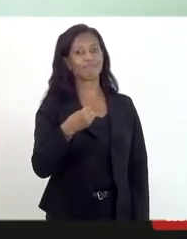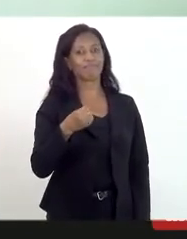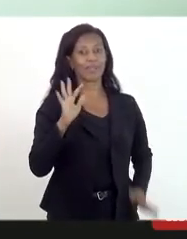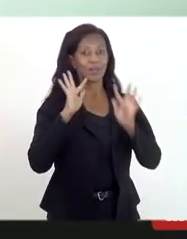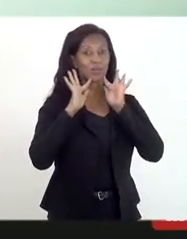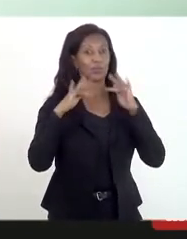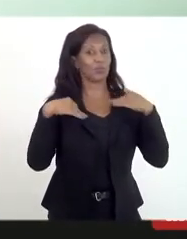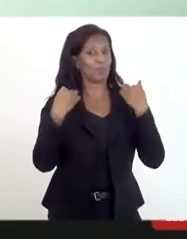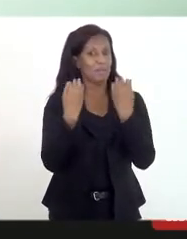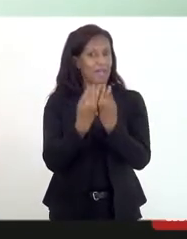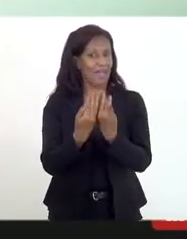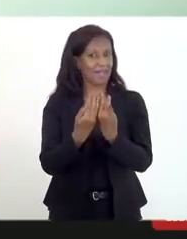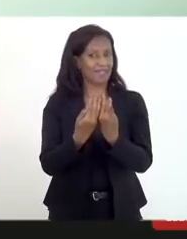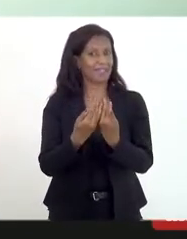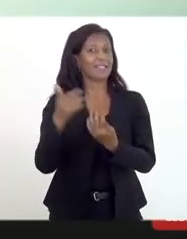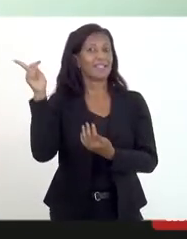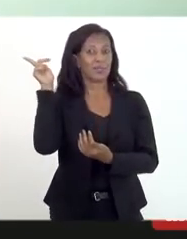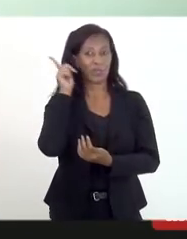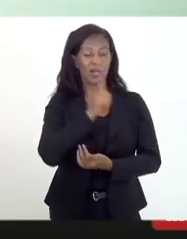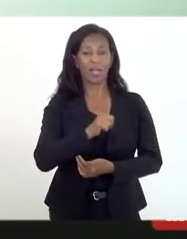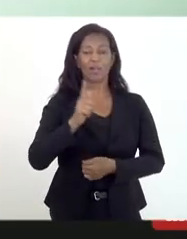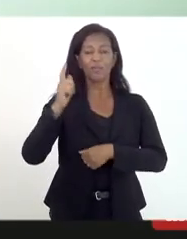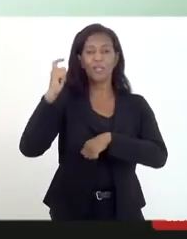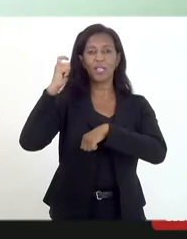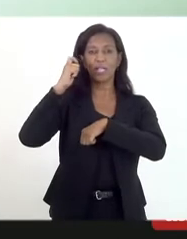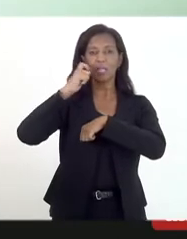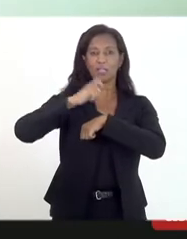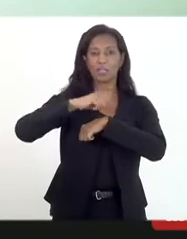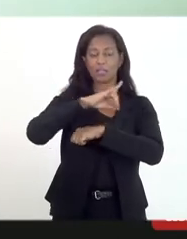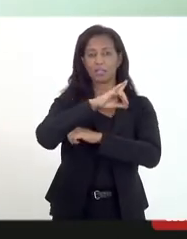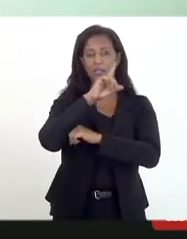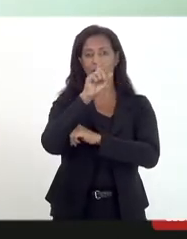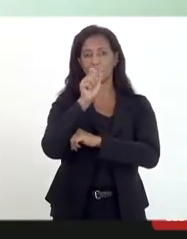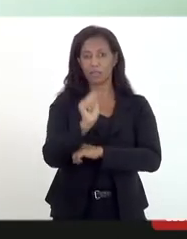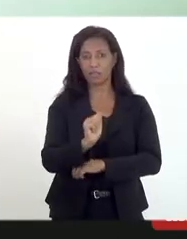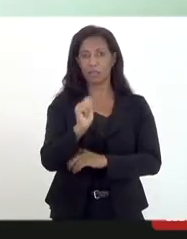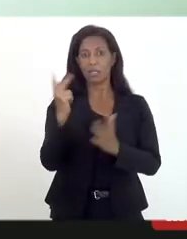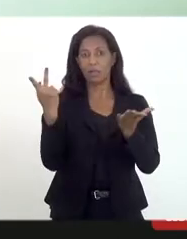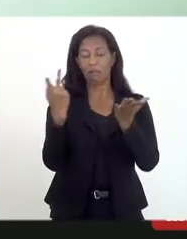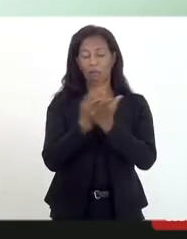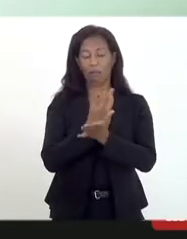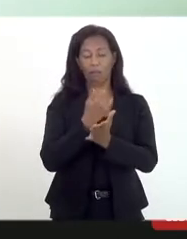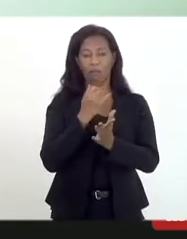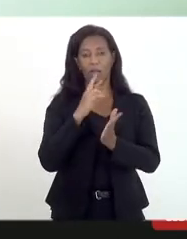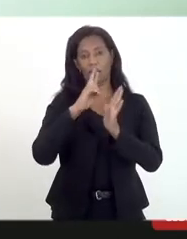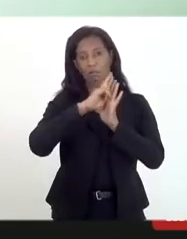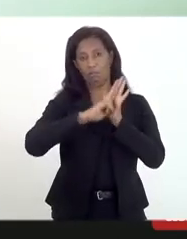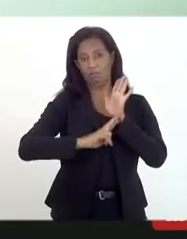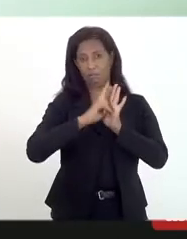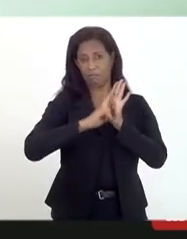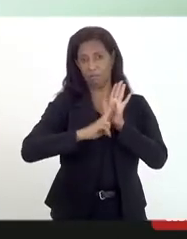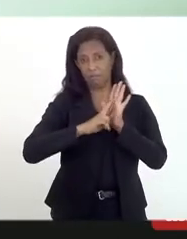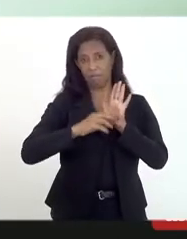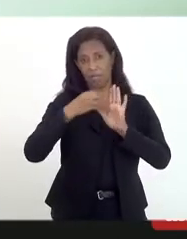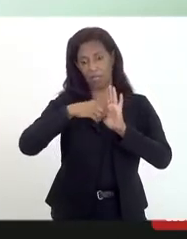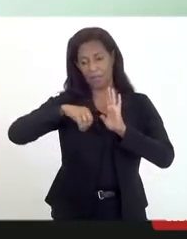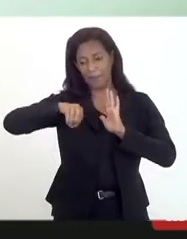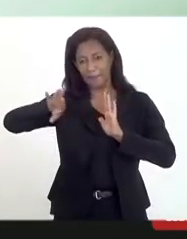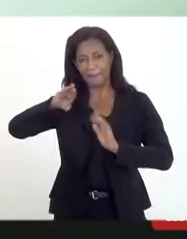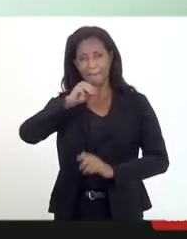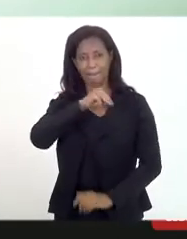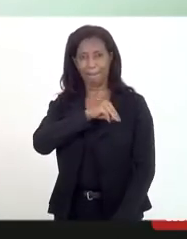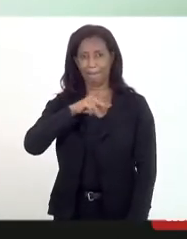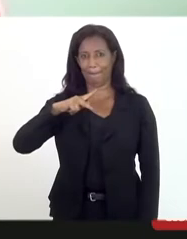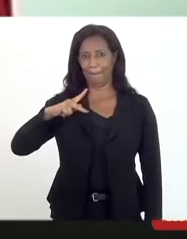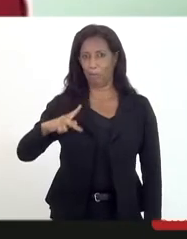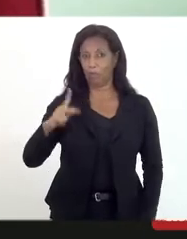recuperou essa criança no mesmo dia e fez um registro de ocorrência e encaminhou ao Ministério Público. Então, na